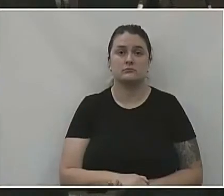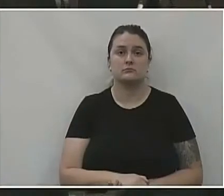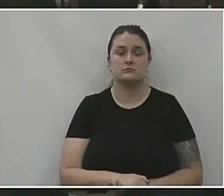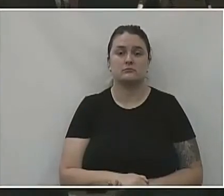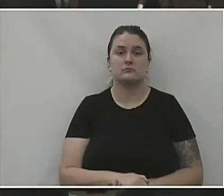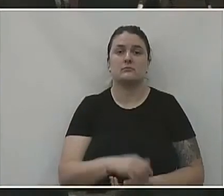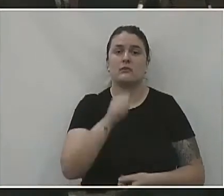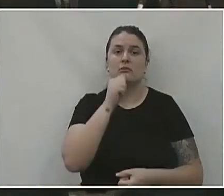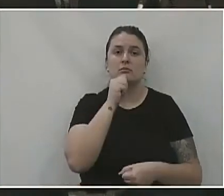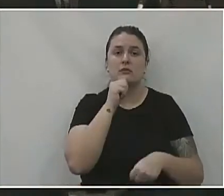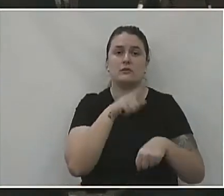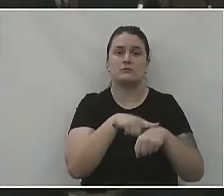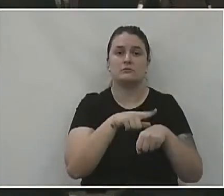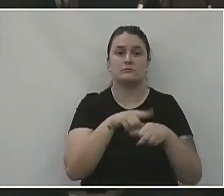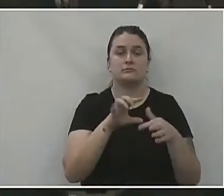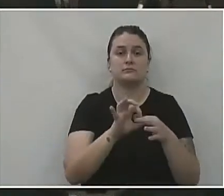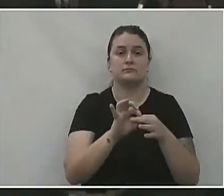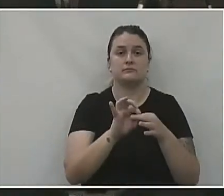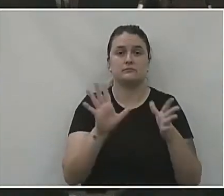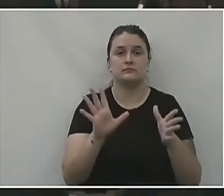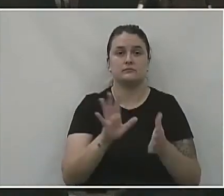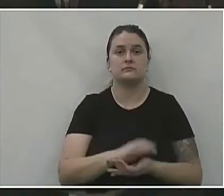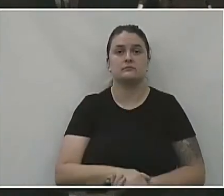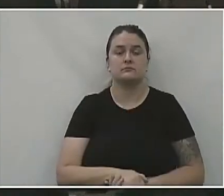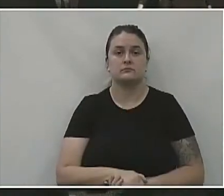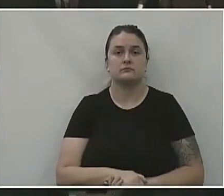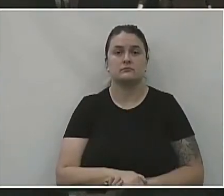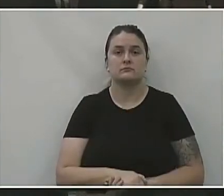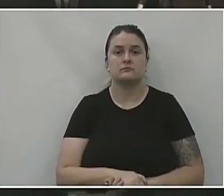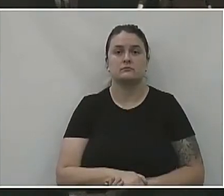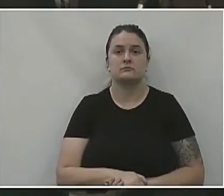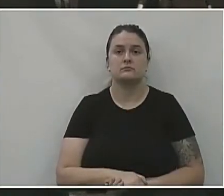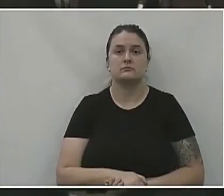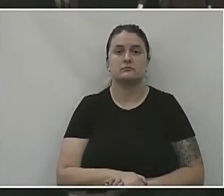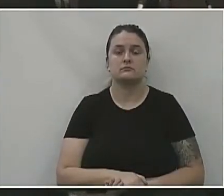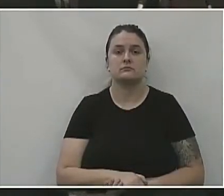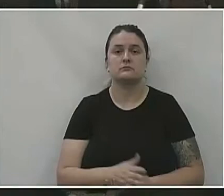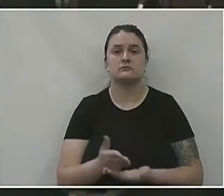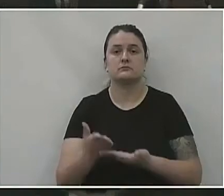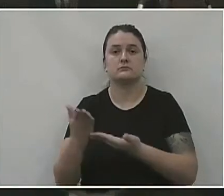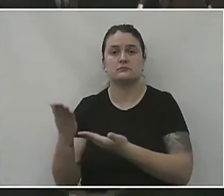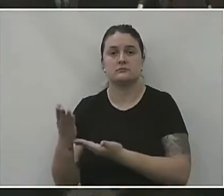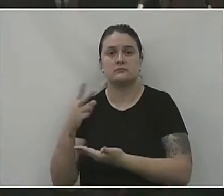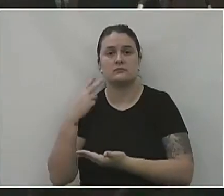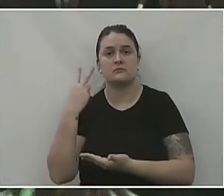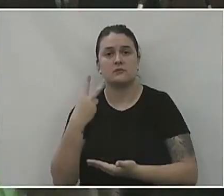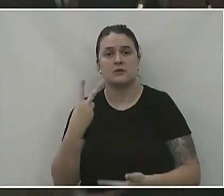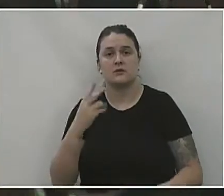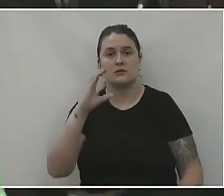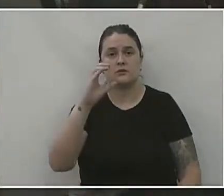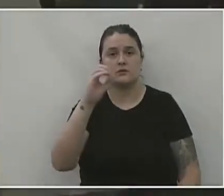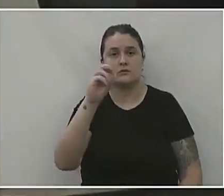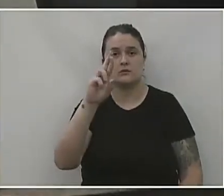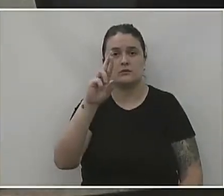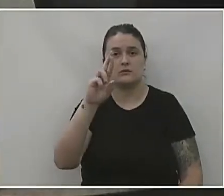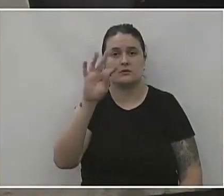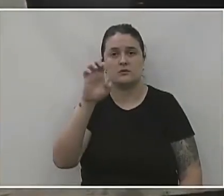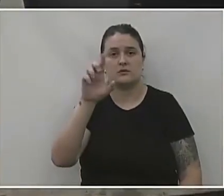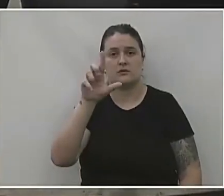A palavra continua aberta. Uma palavra ao nobre vereador Valdir Cortellini.